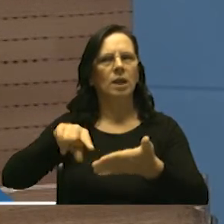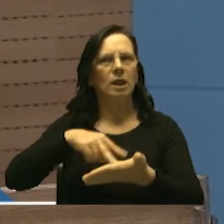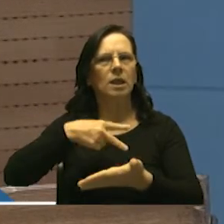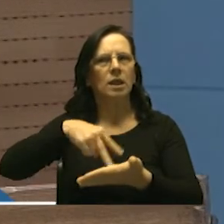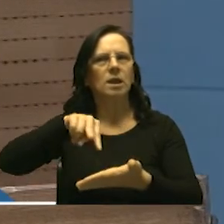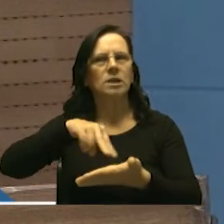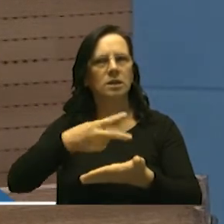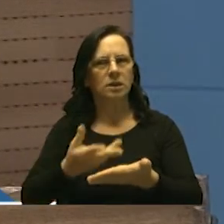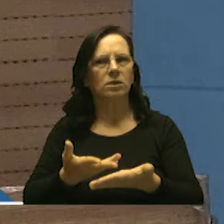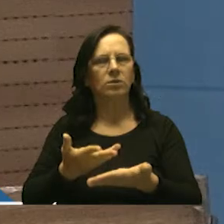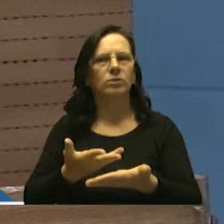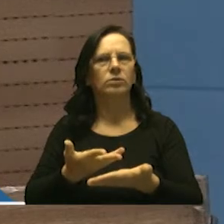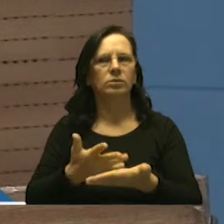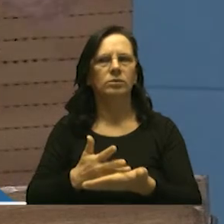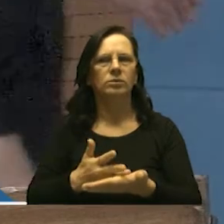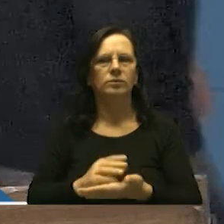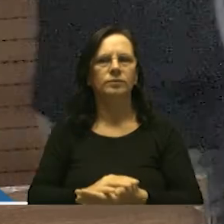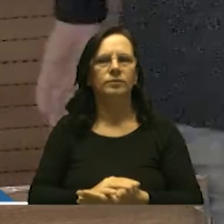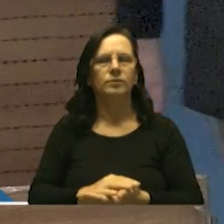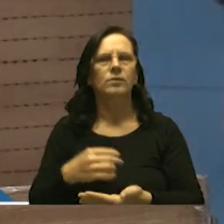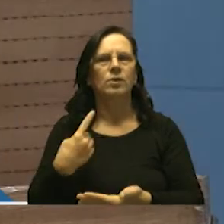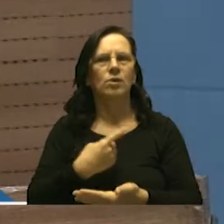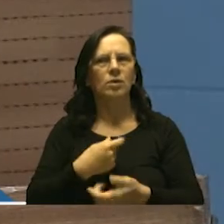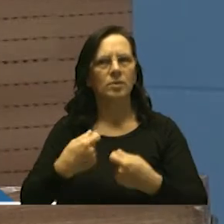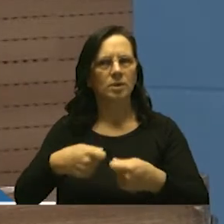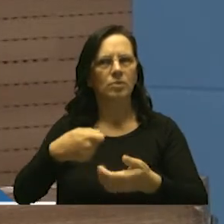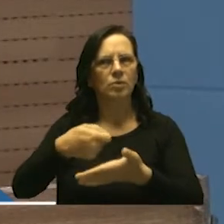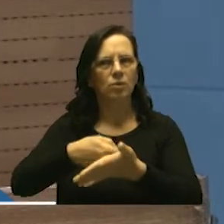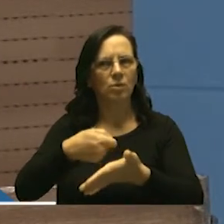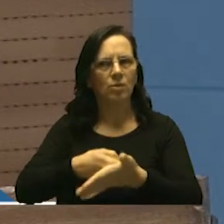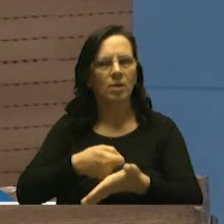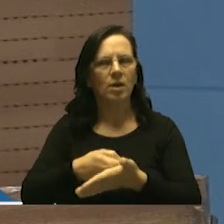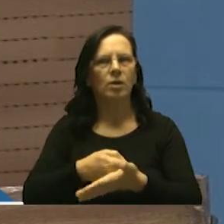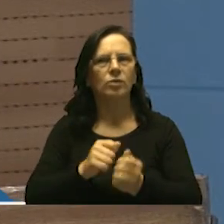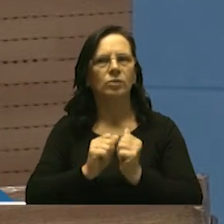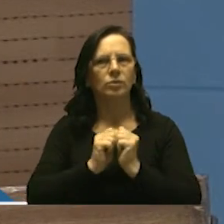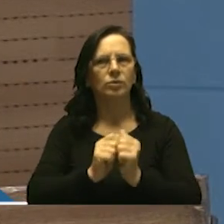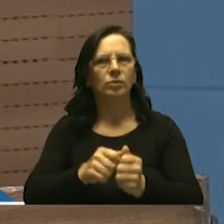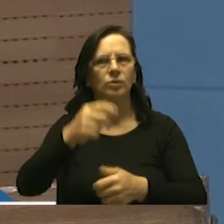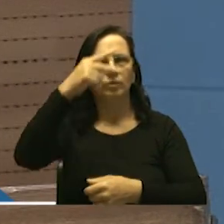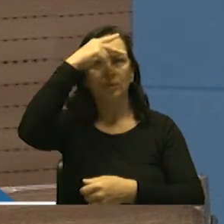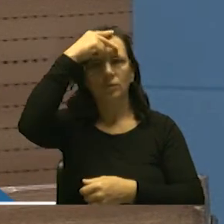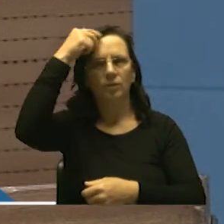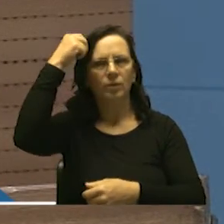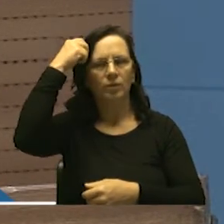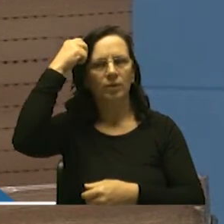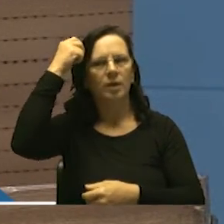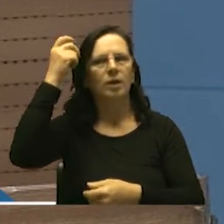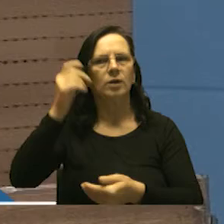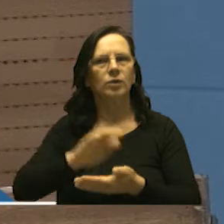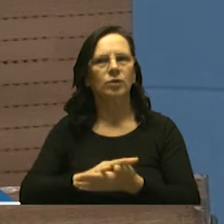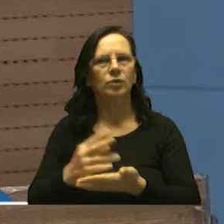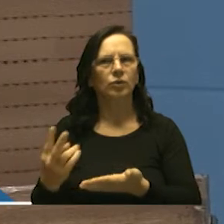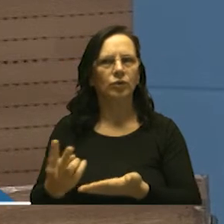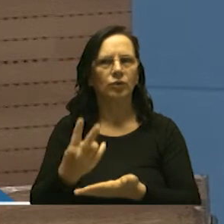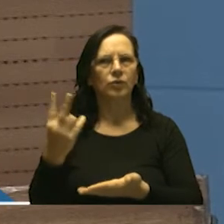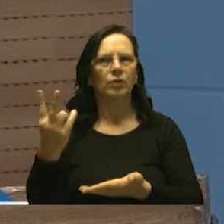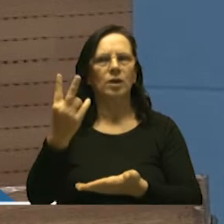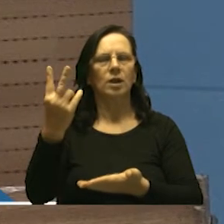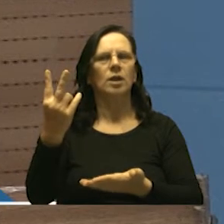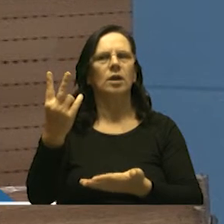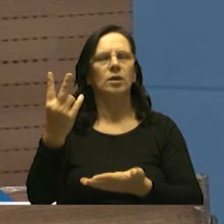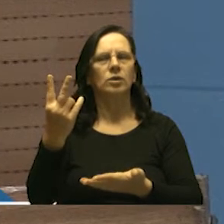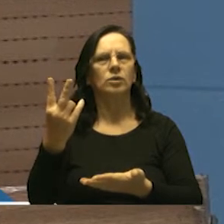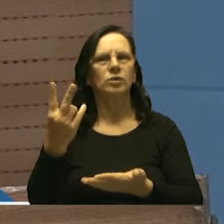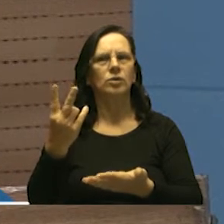cobrarmos, sim, continuarmos cobrando o prefeito para que valorize os corpos estáveis da